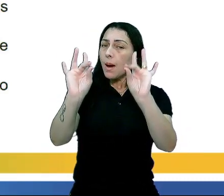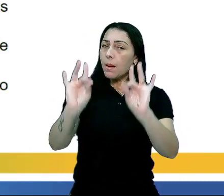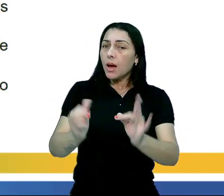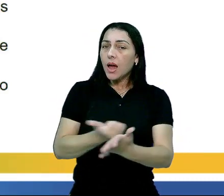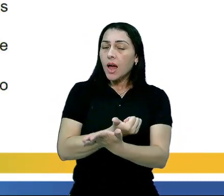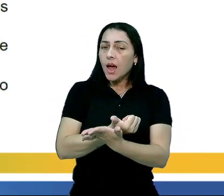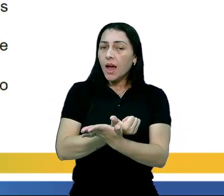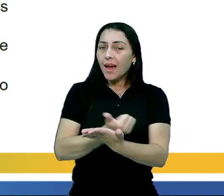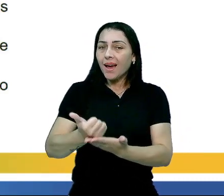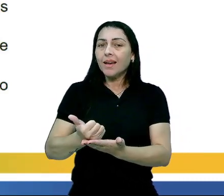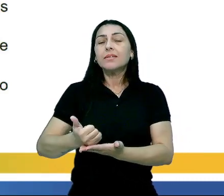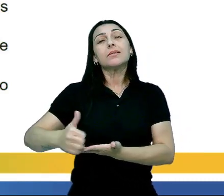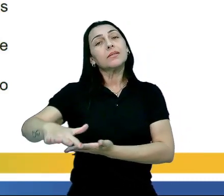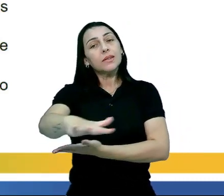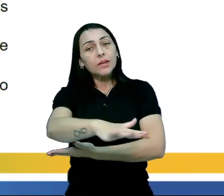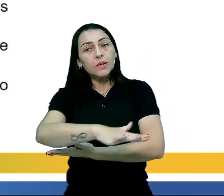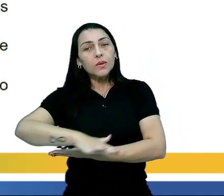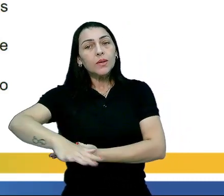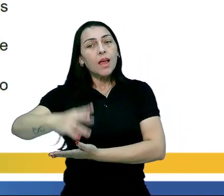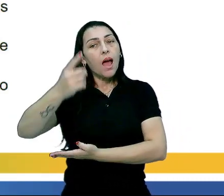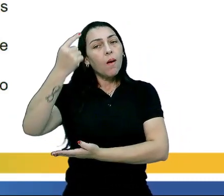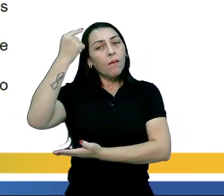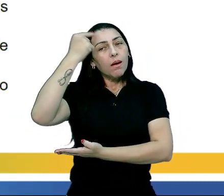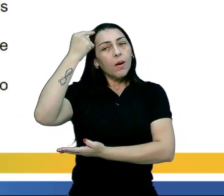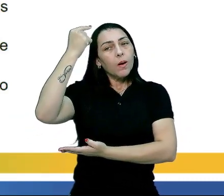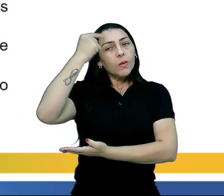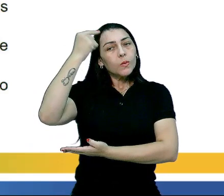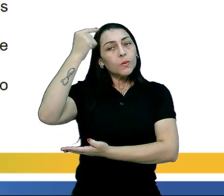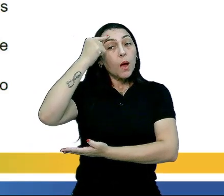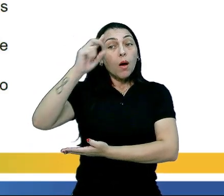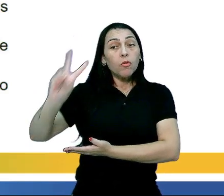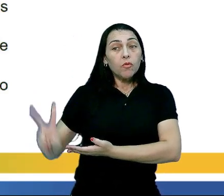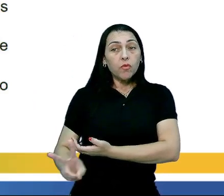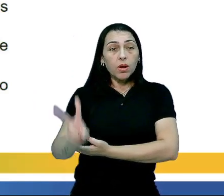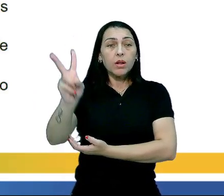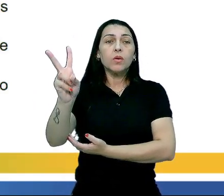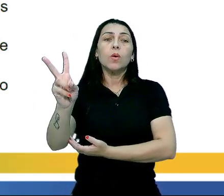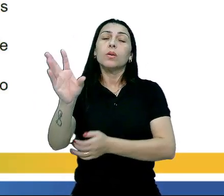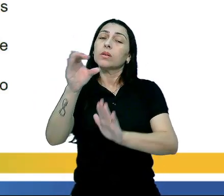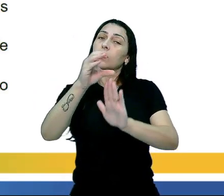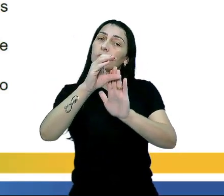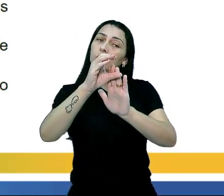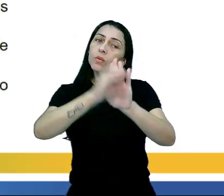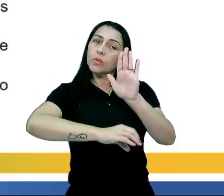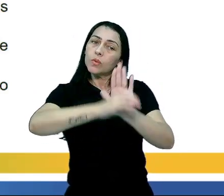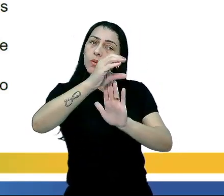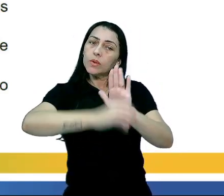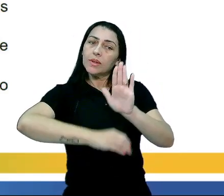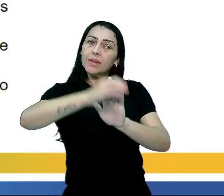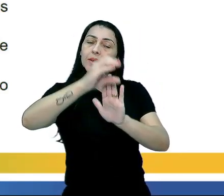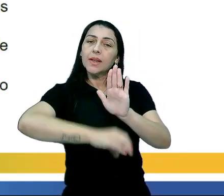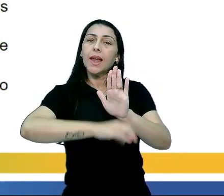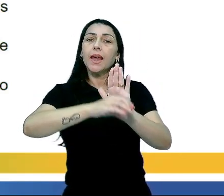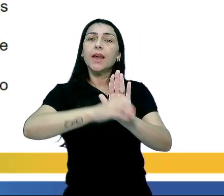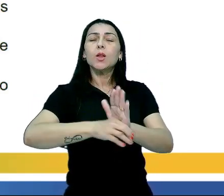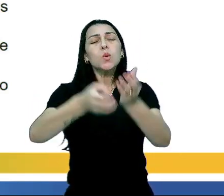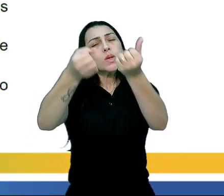melhor descreve a ação social racional com relação a valores,